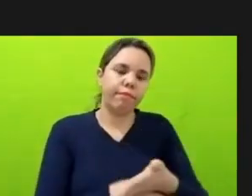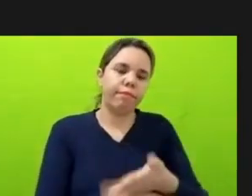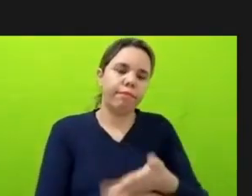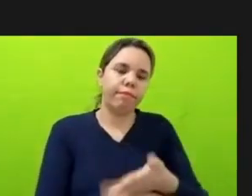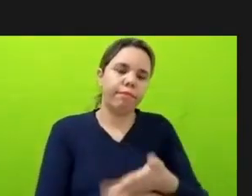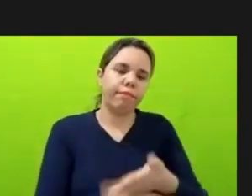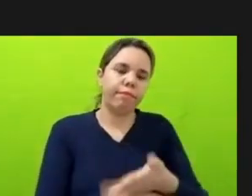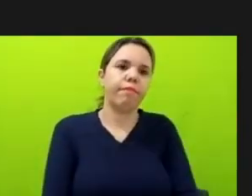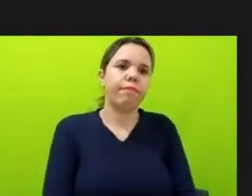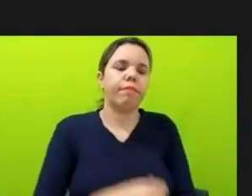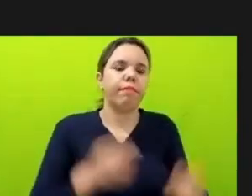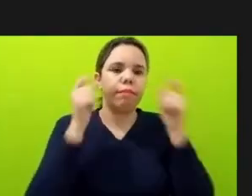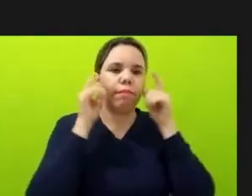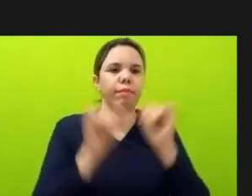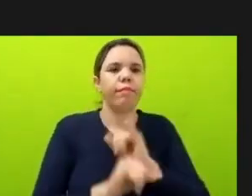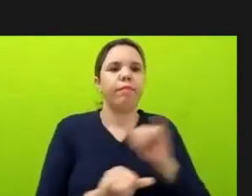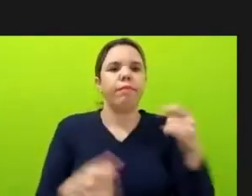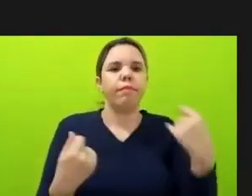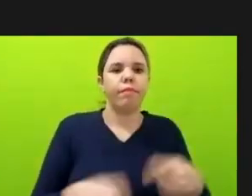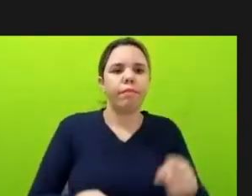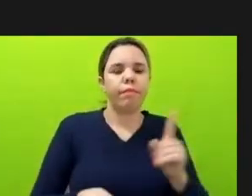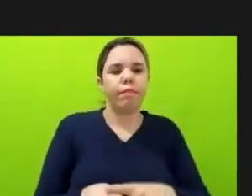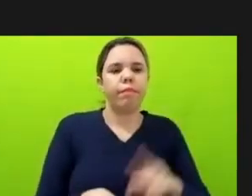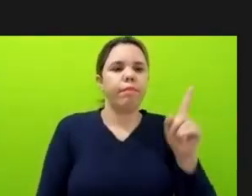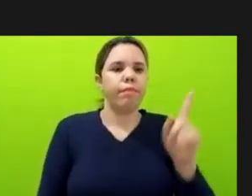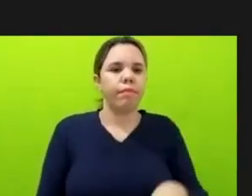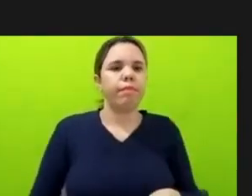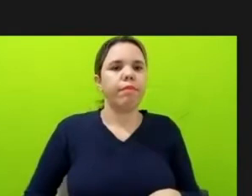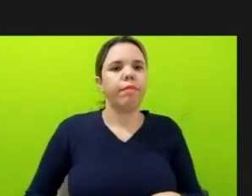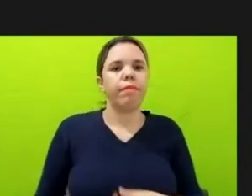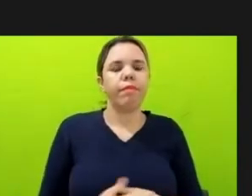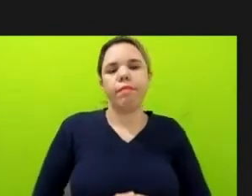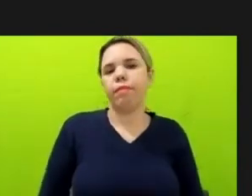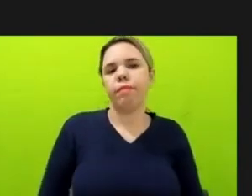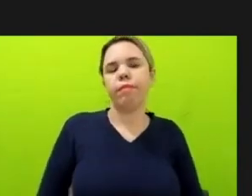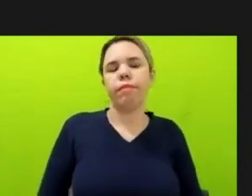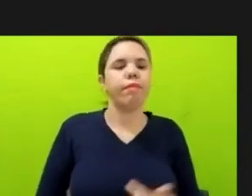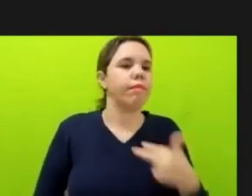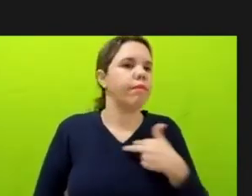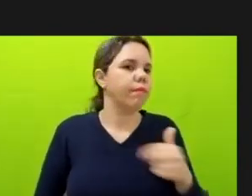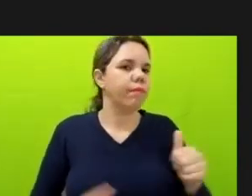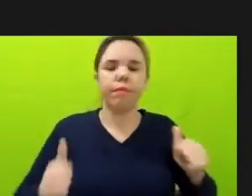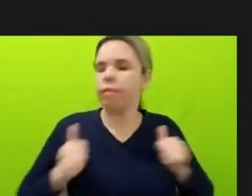momento é... Não podemos regredir, a gente tem que avançar.